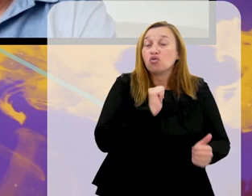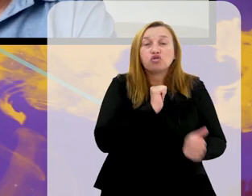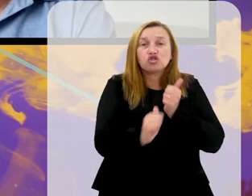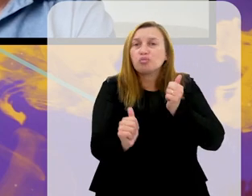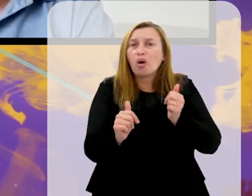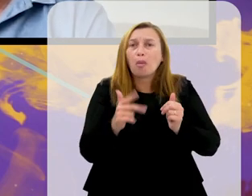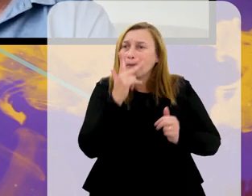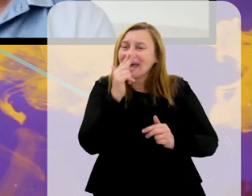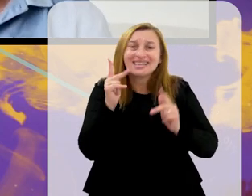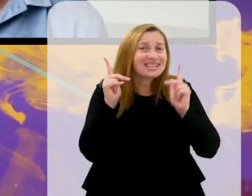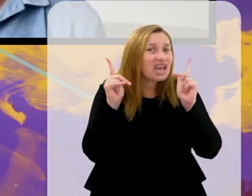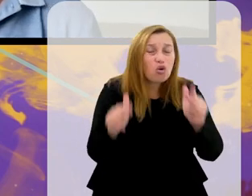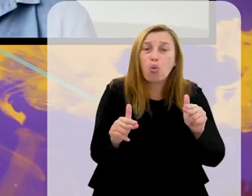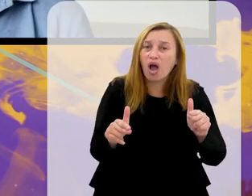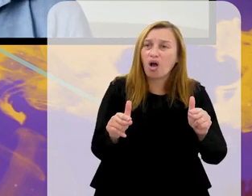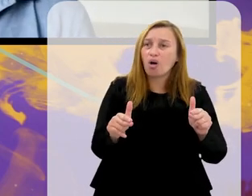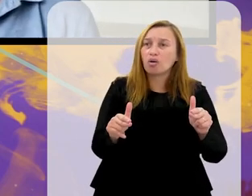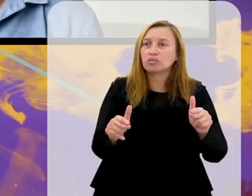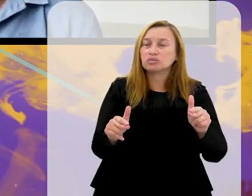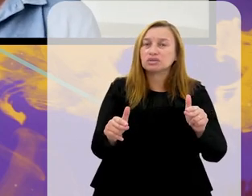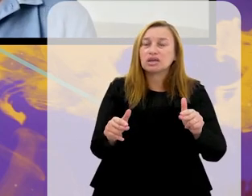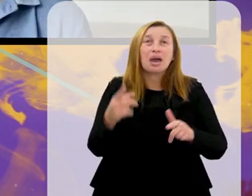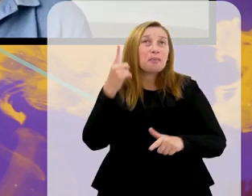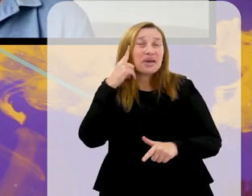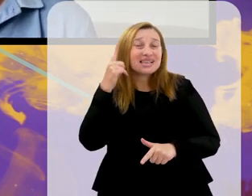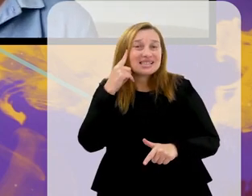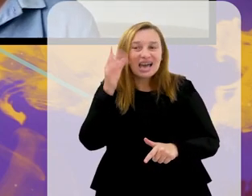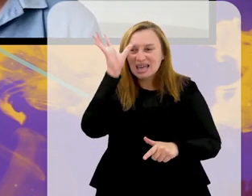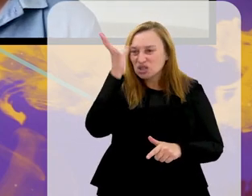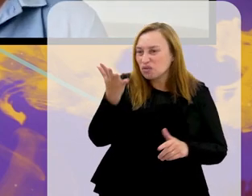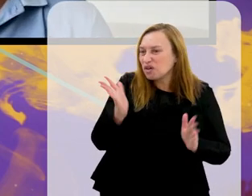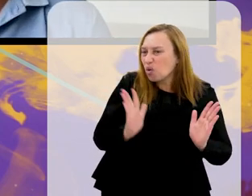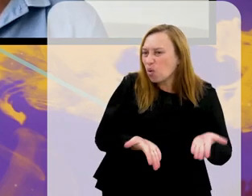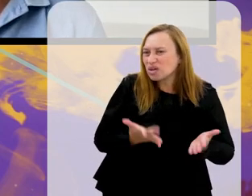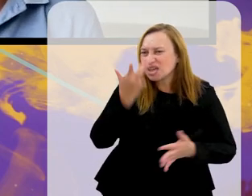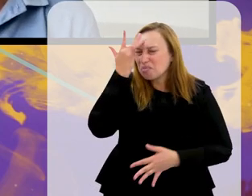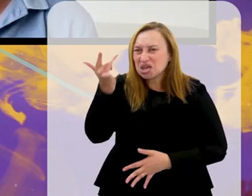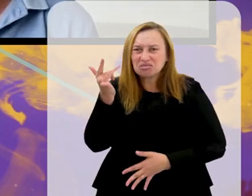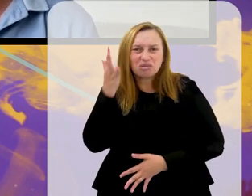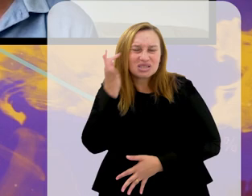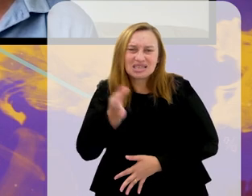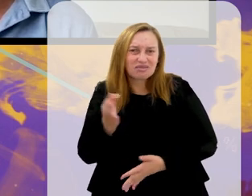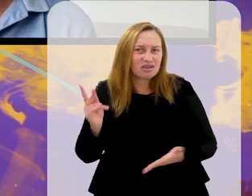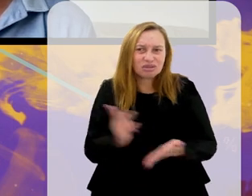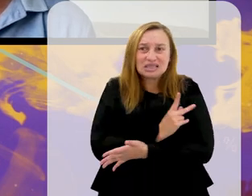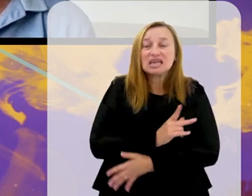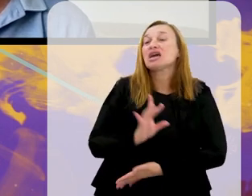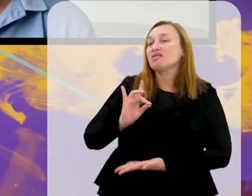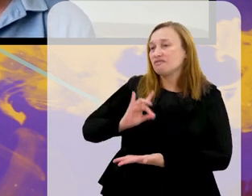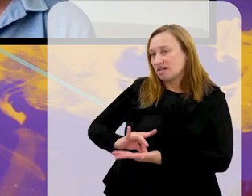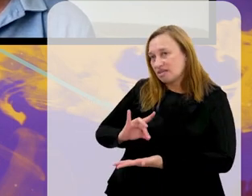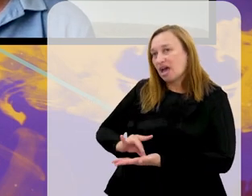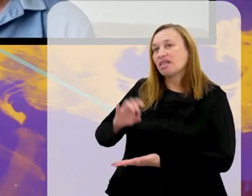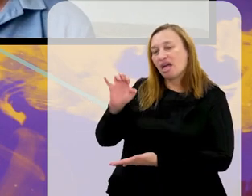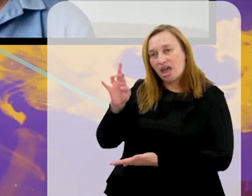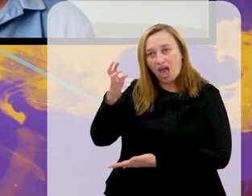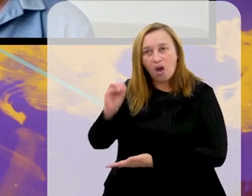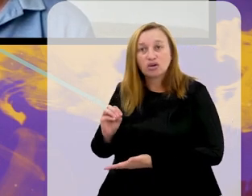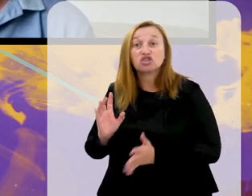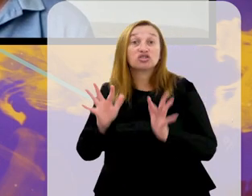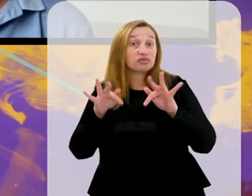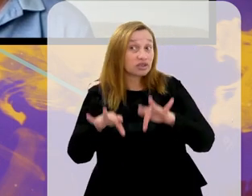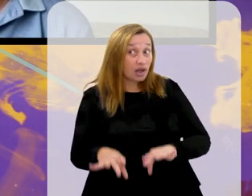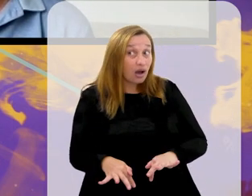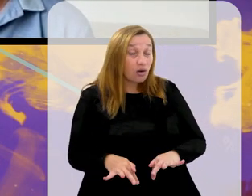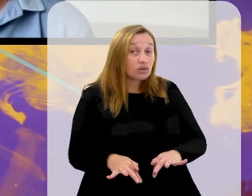futebol brasileiro está desse jeito. Pensando no que tem que resolver hoje. O amanhã não interessa. Não sabe o que vai acontecer. É verdade, Geraldo.